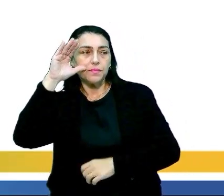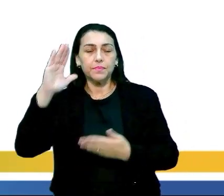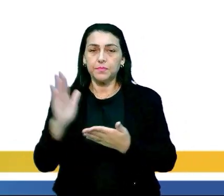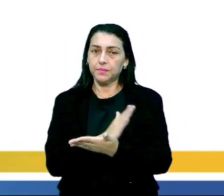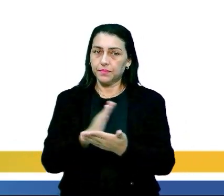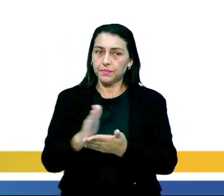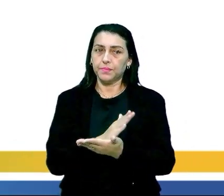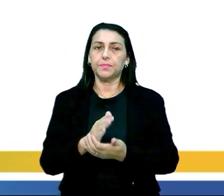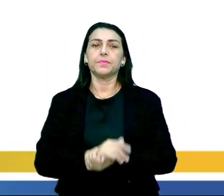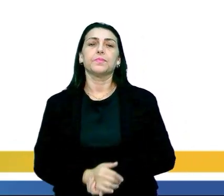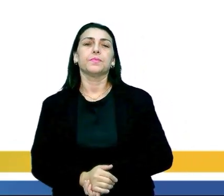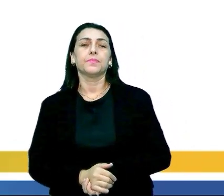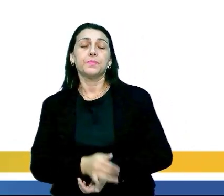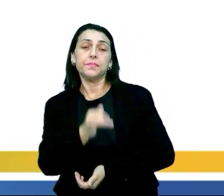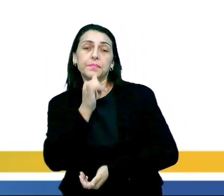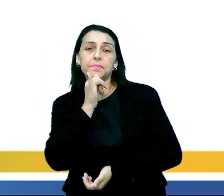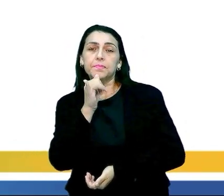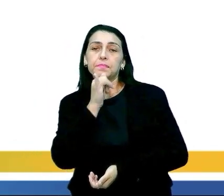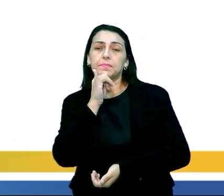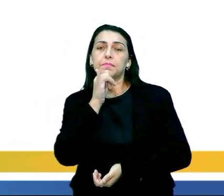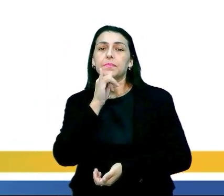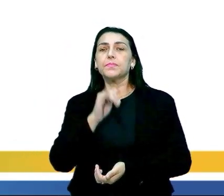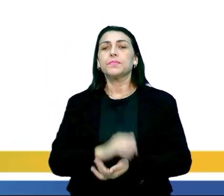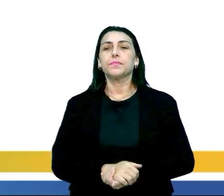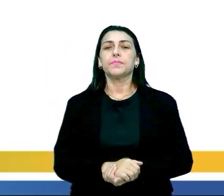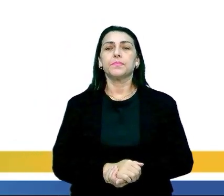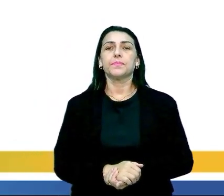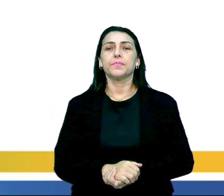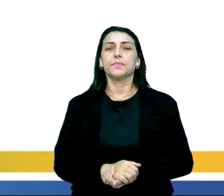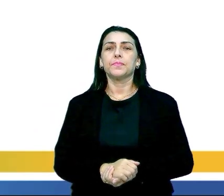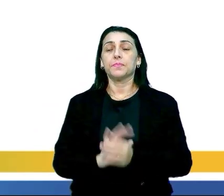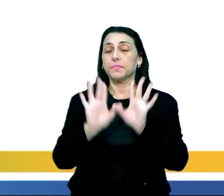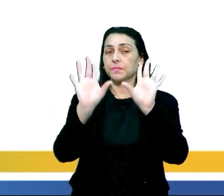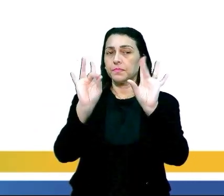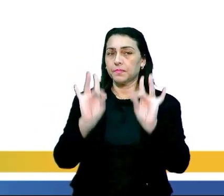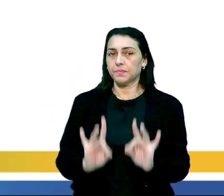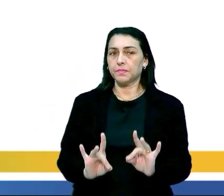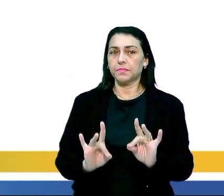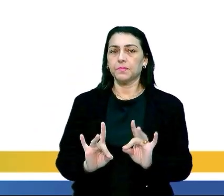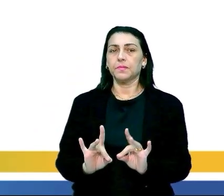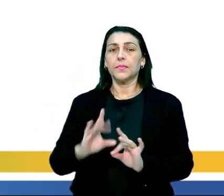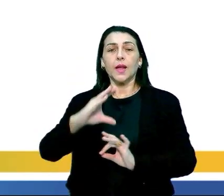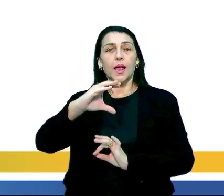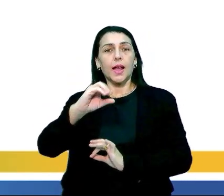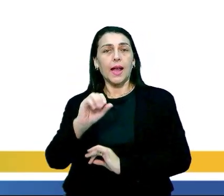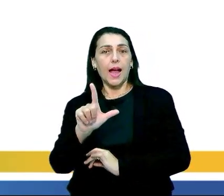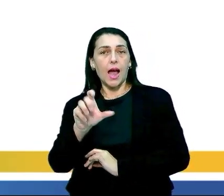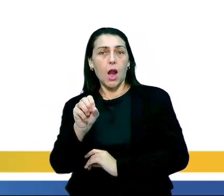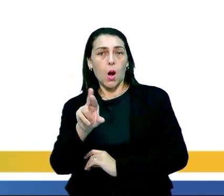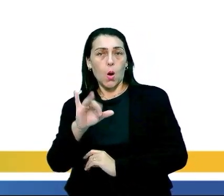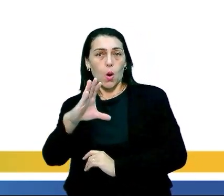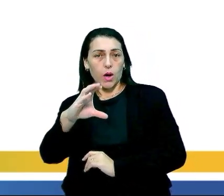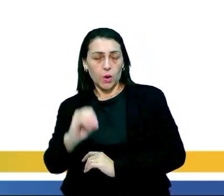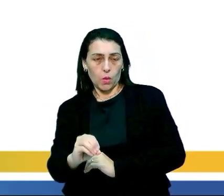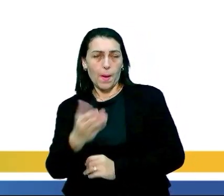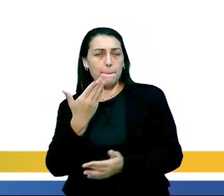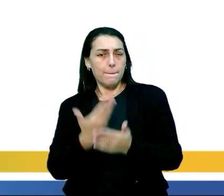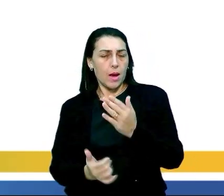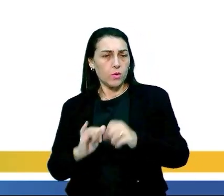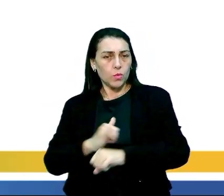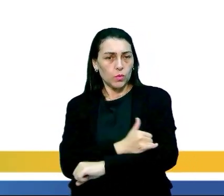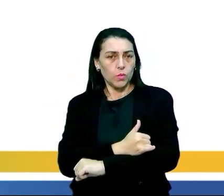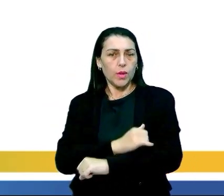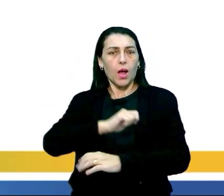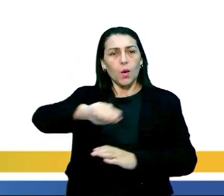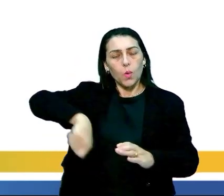curiosidades. Um exemplo que a gente pode descartar, descrever aqui, seriam de atividade física e seu gasto calórico, que, por